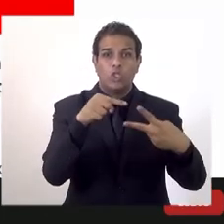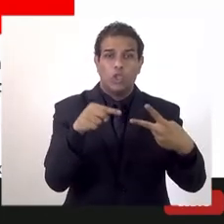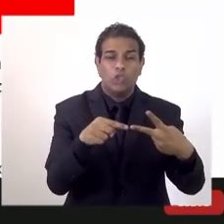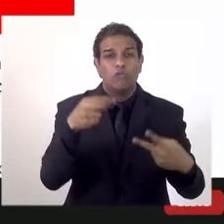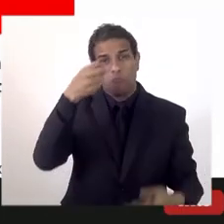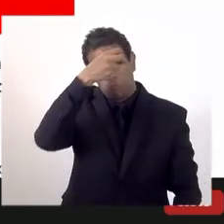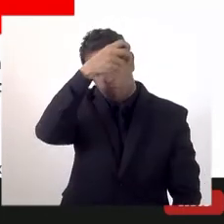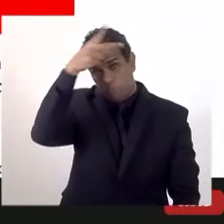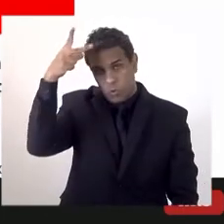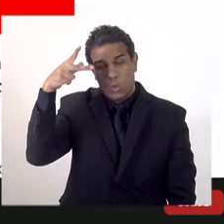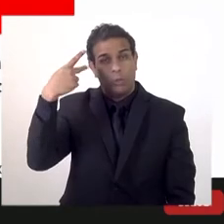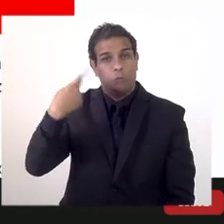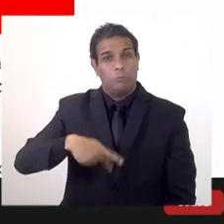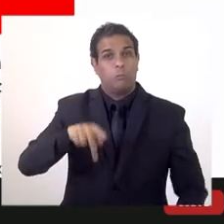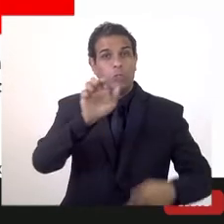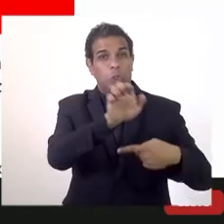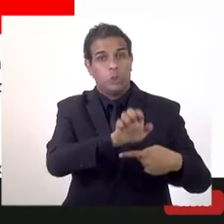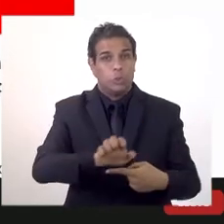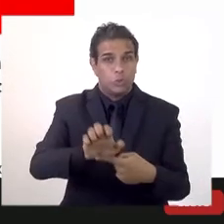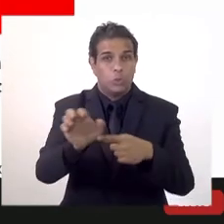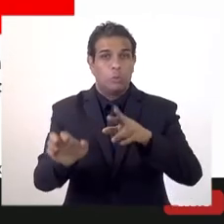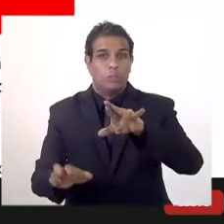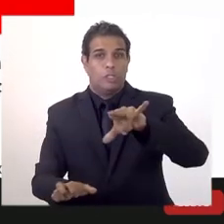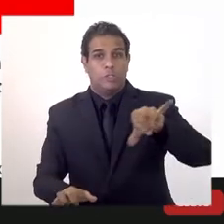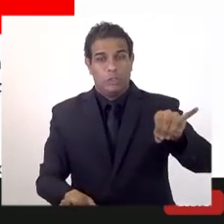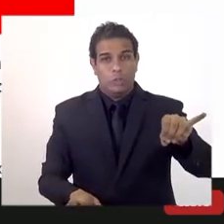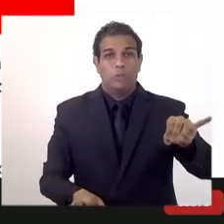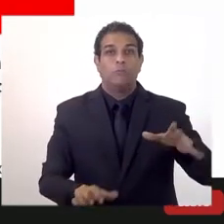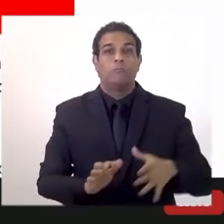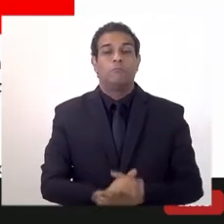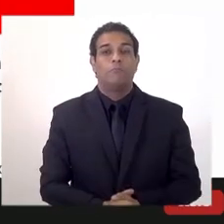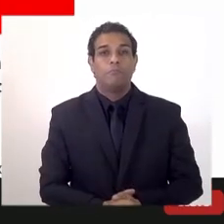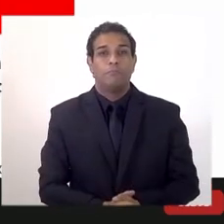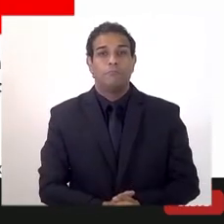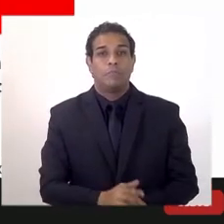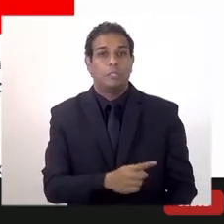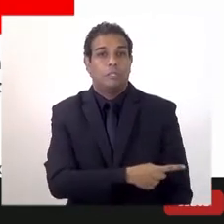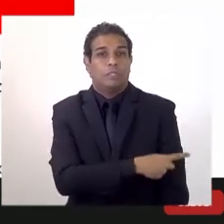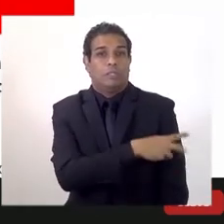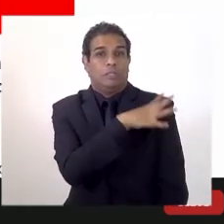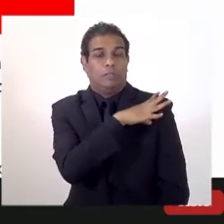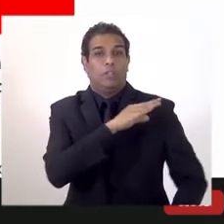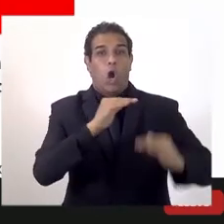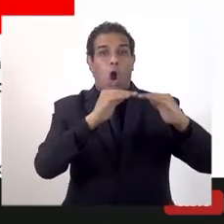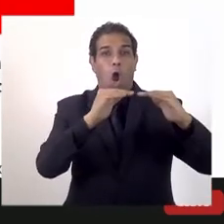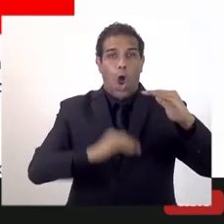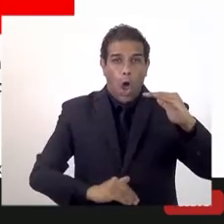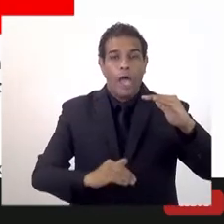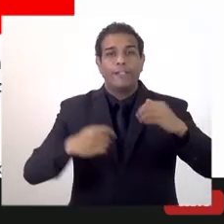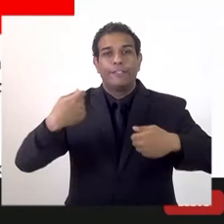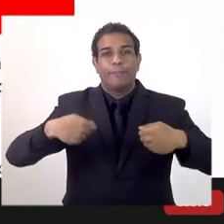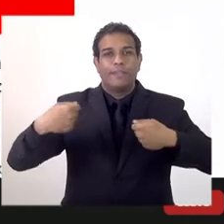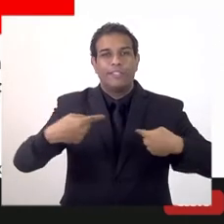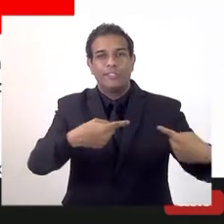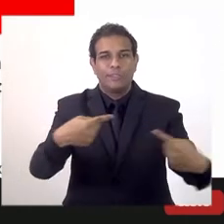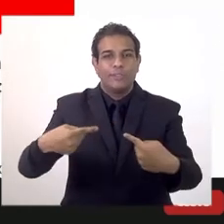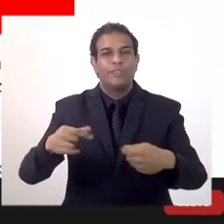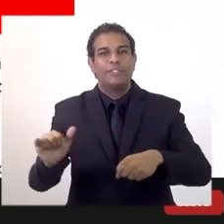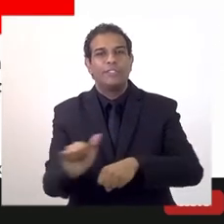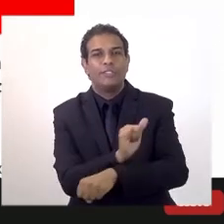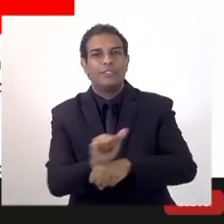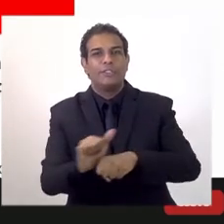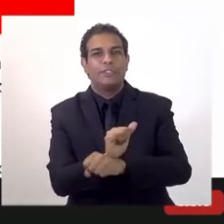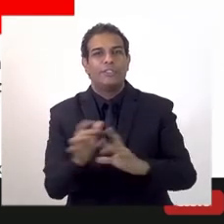na ensino fundamental de primeira e quinta série até a milésima posição. Então, a está discutindo uma estratégia